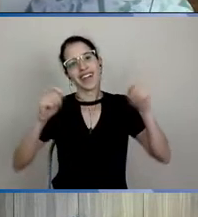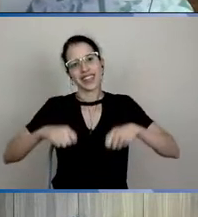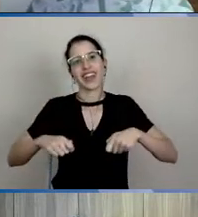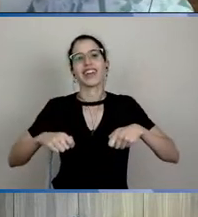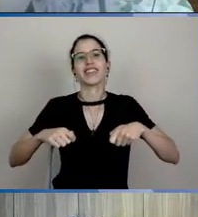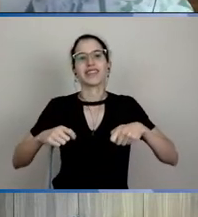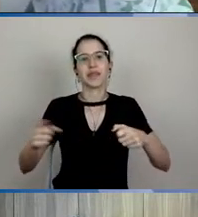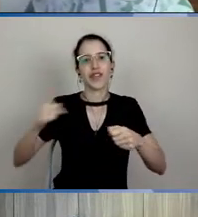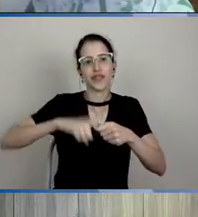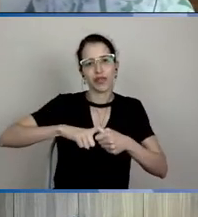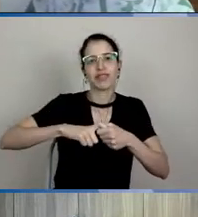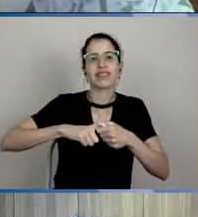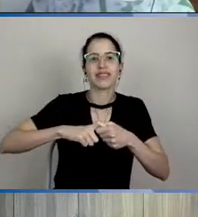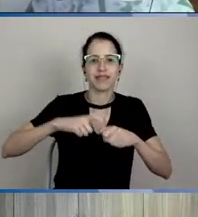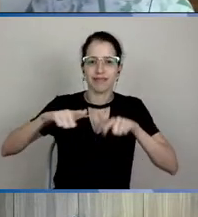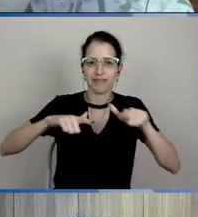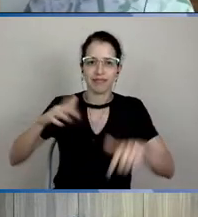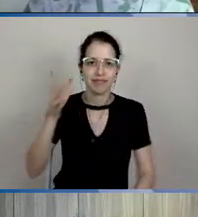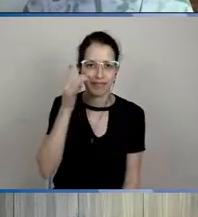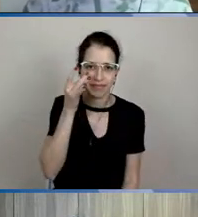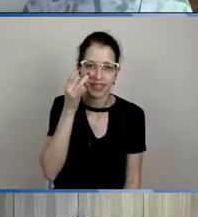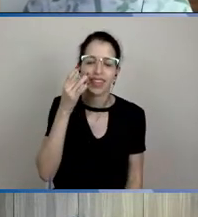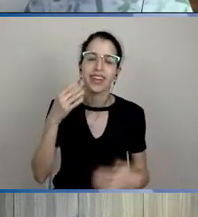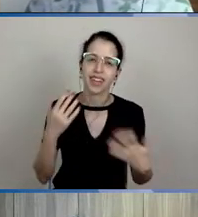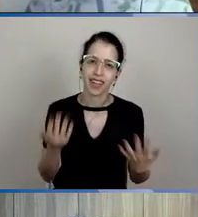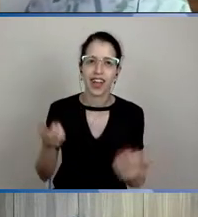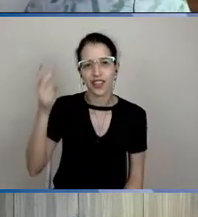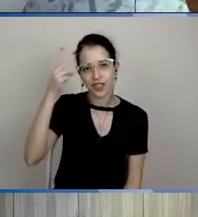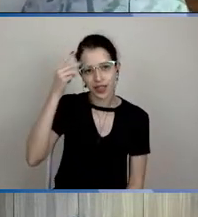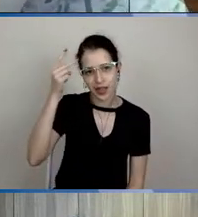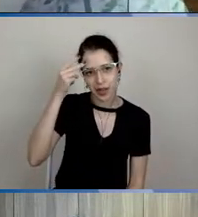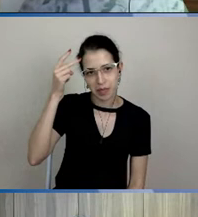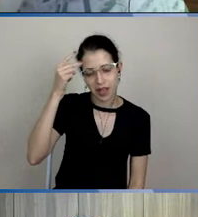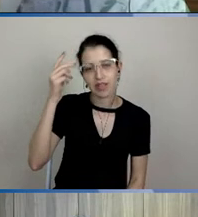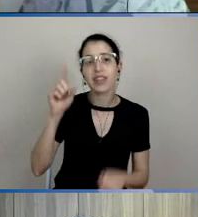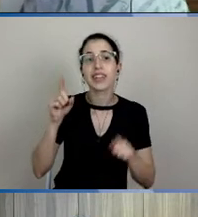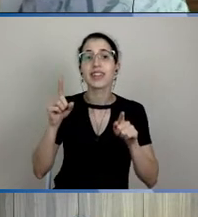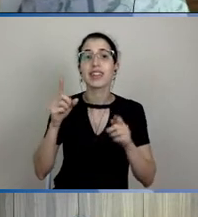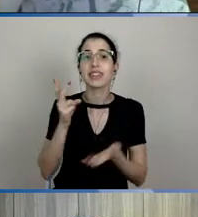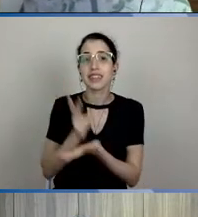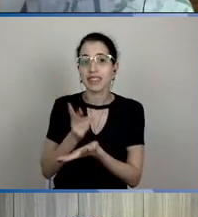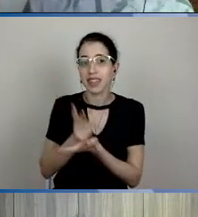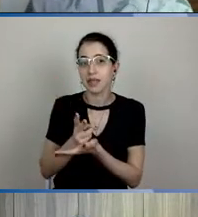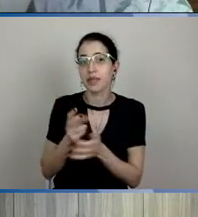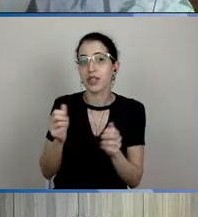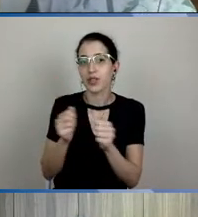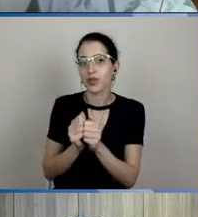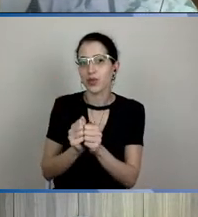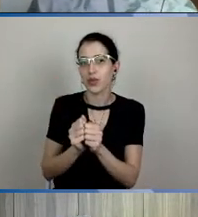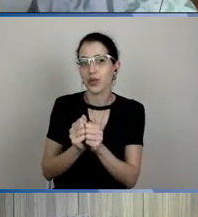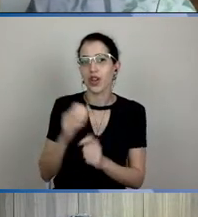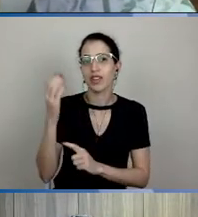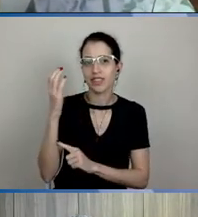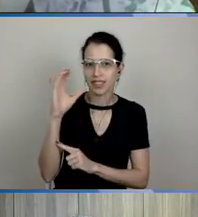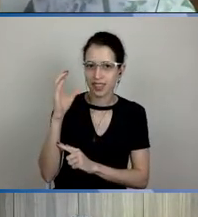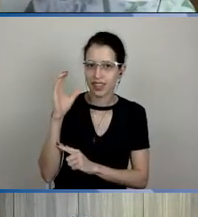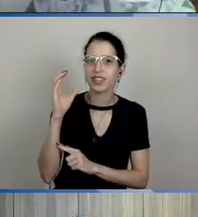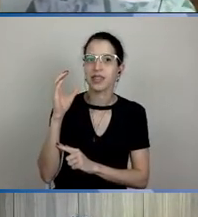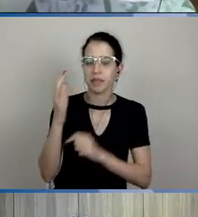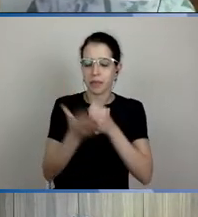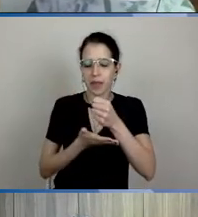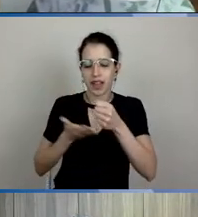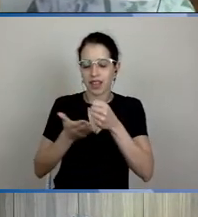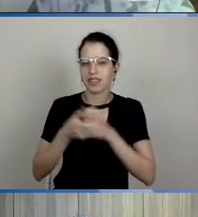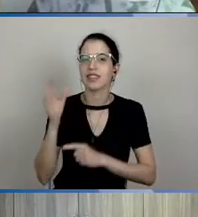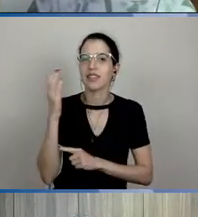normalidade. E pautar tudo isso pela evidência científica e indicadores epidemiológicos. Então, quando é que nós vamos